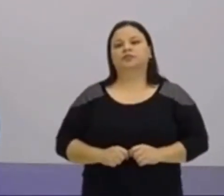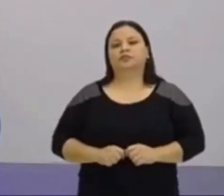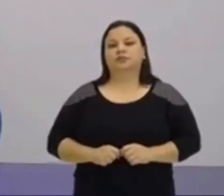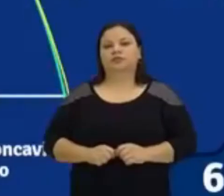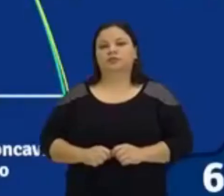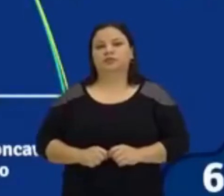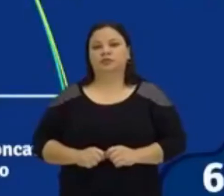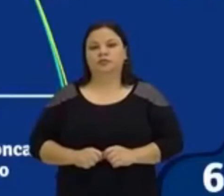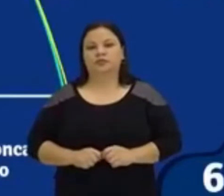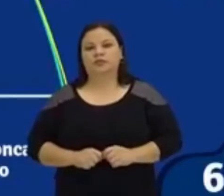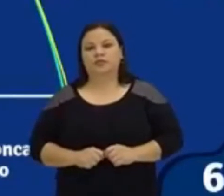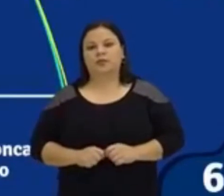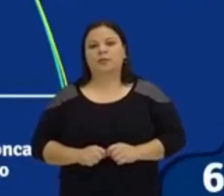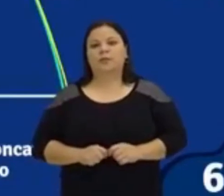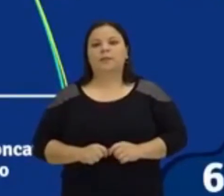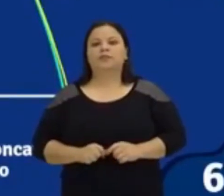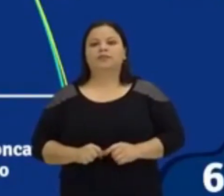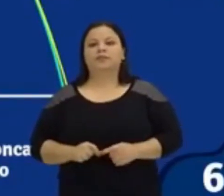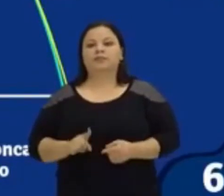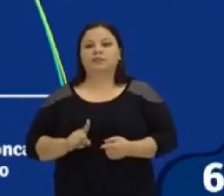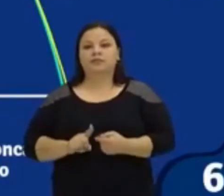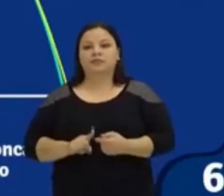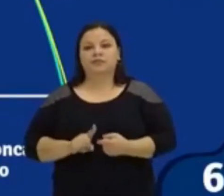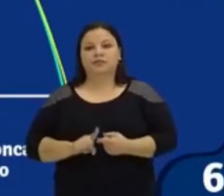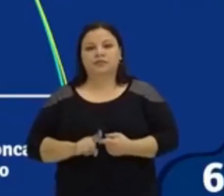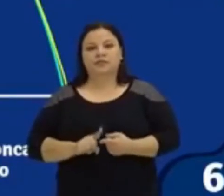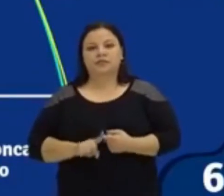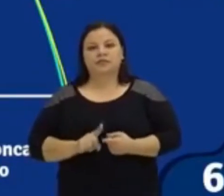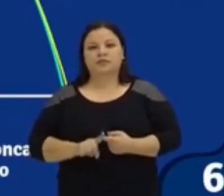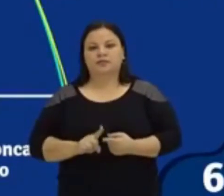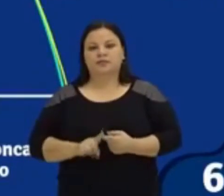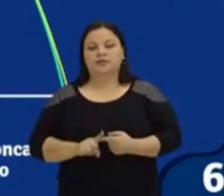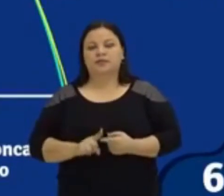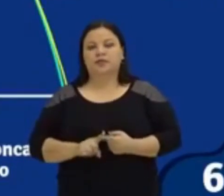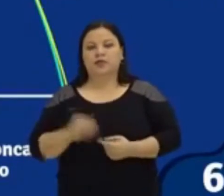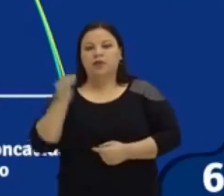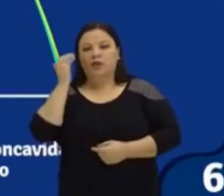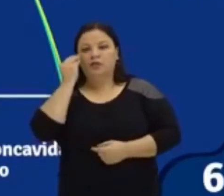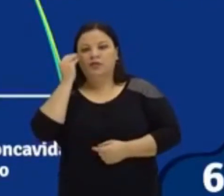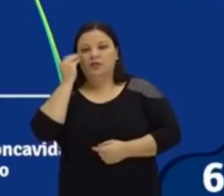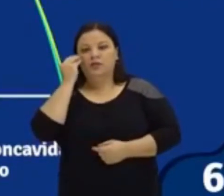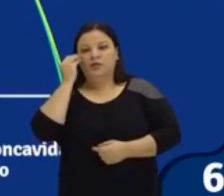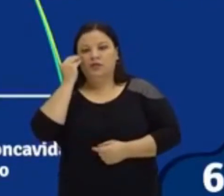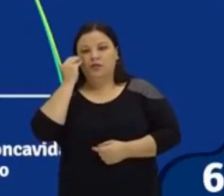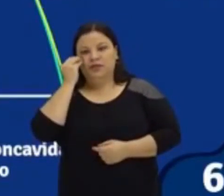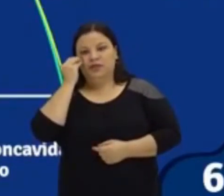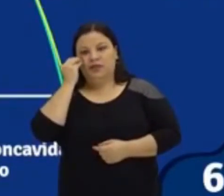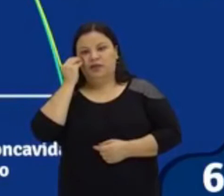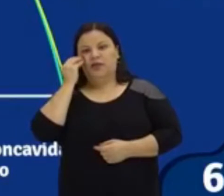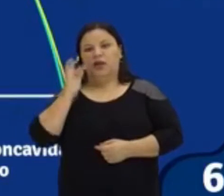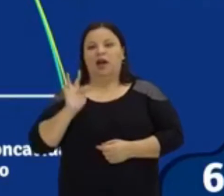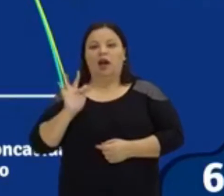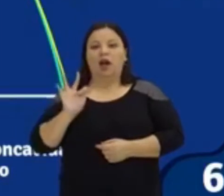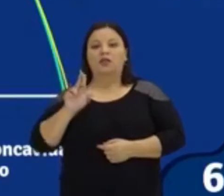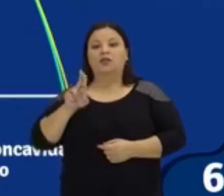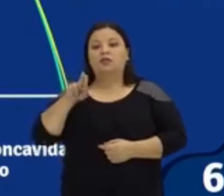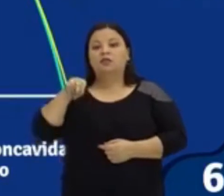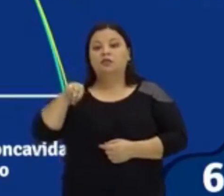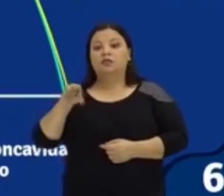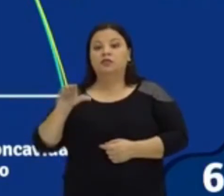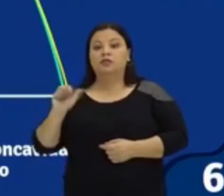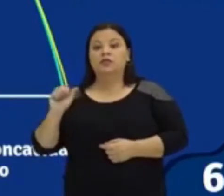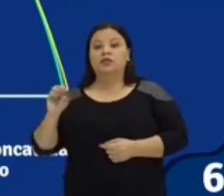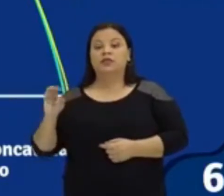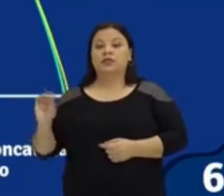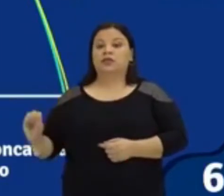lá, Fernando. E aqui eu coloquei também funções, voltando para a cartela, e aqui eu coloquei funções incompletas, tá? Mas a função pode ser completa, tá,